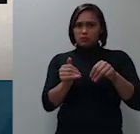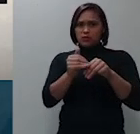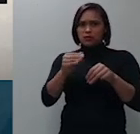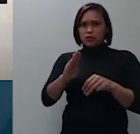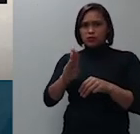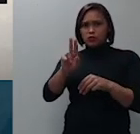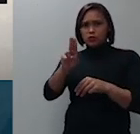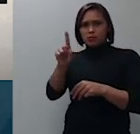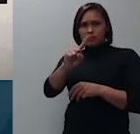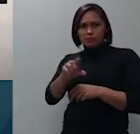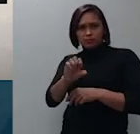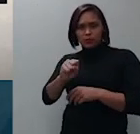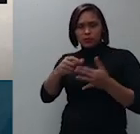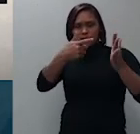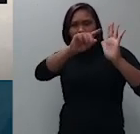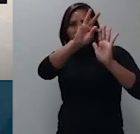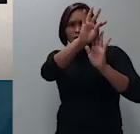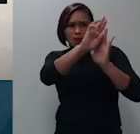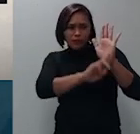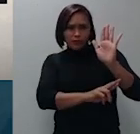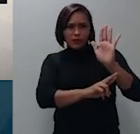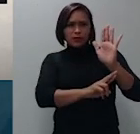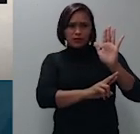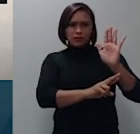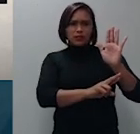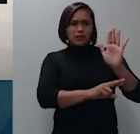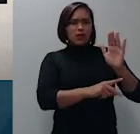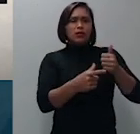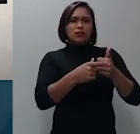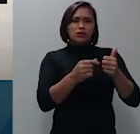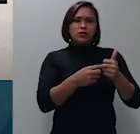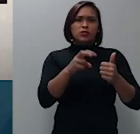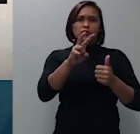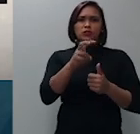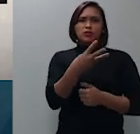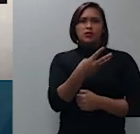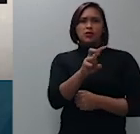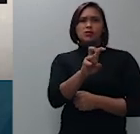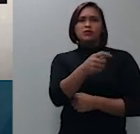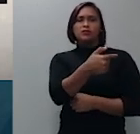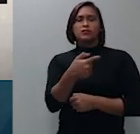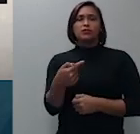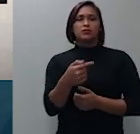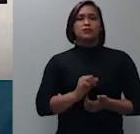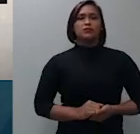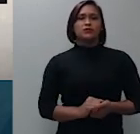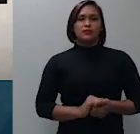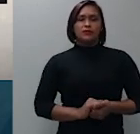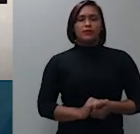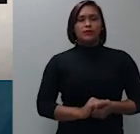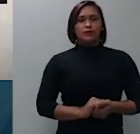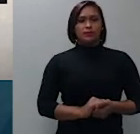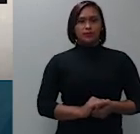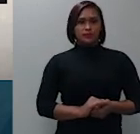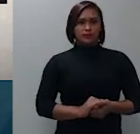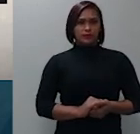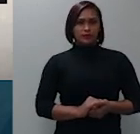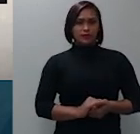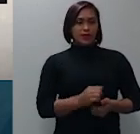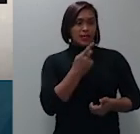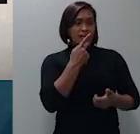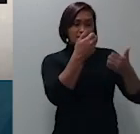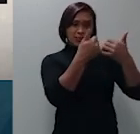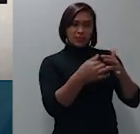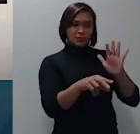do do artigo 357 ele ele diz assim no capos não